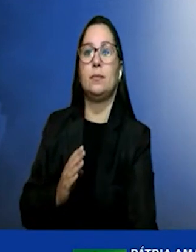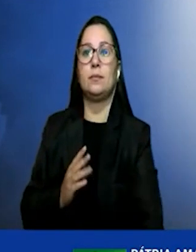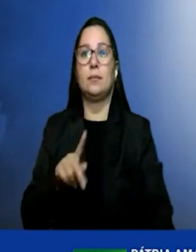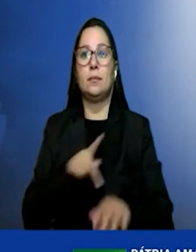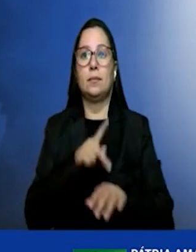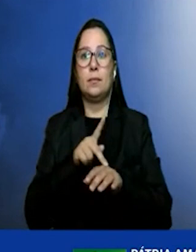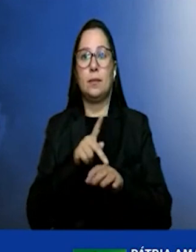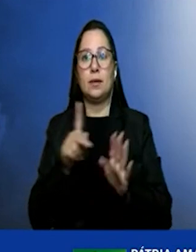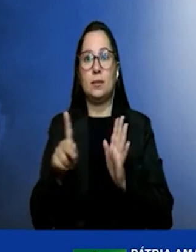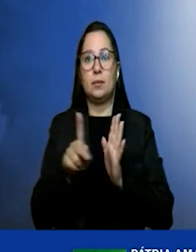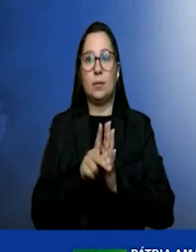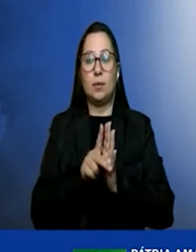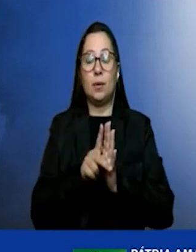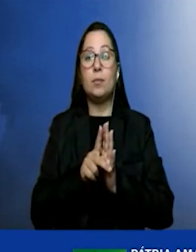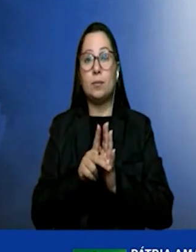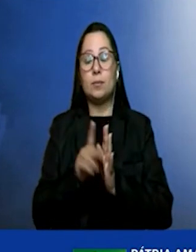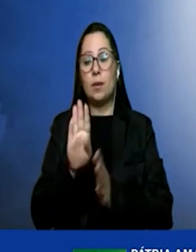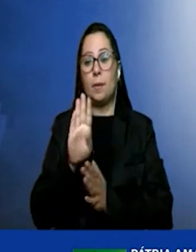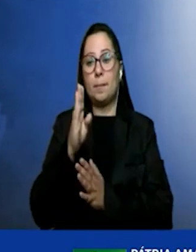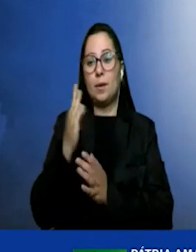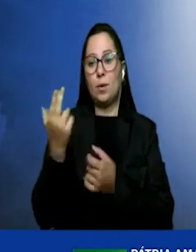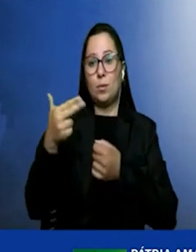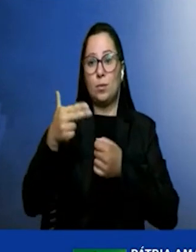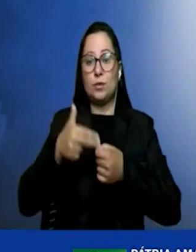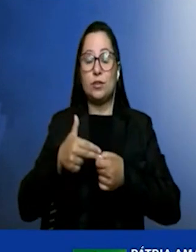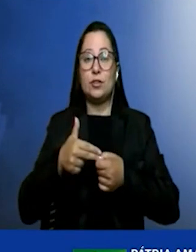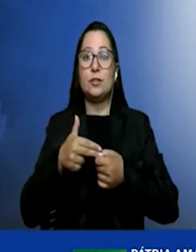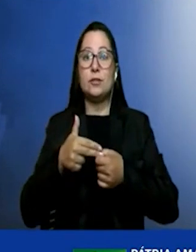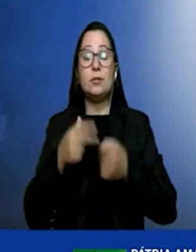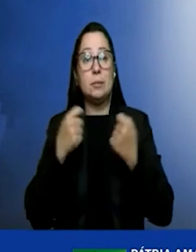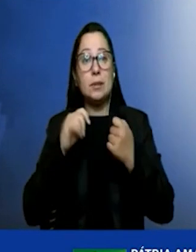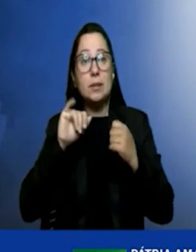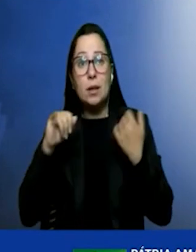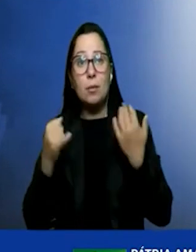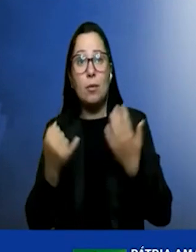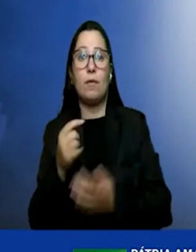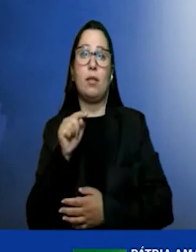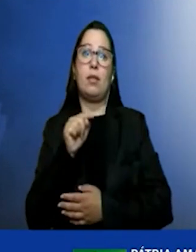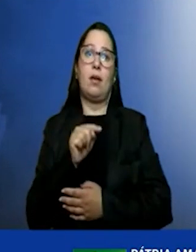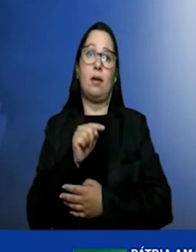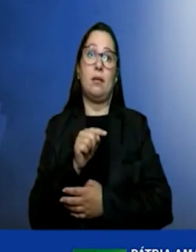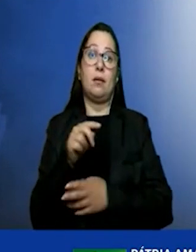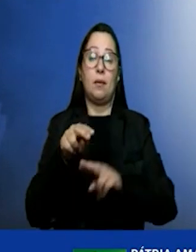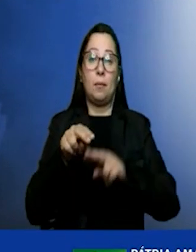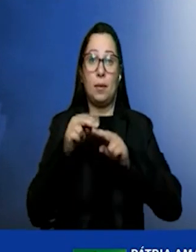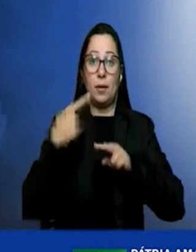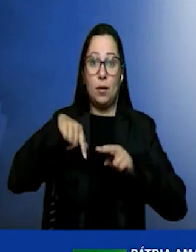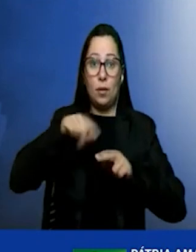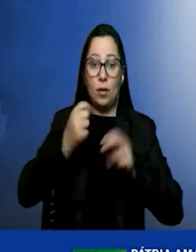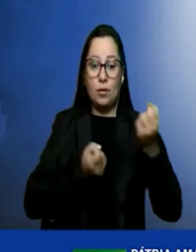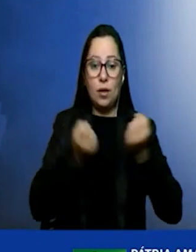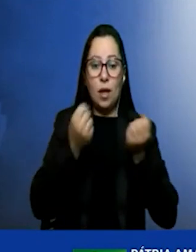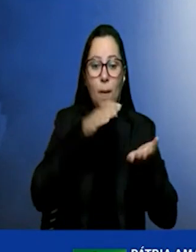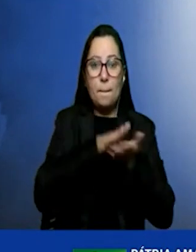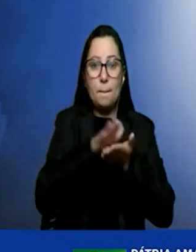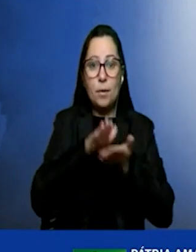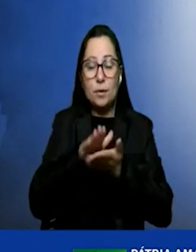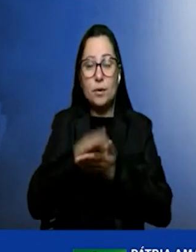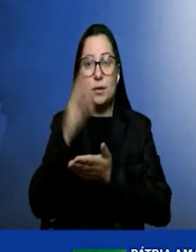seria uma fatalidade não poder aproveitar isso. Tanto que os veículos que a gente produz no Brasil, eles são feitos